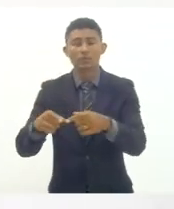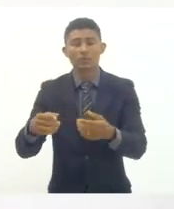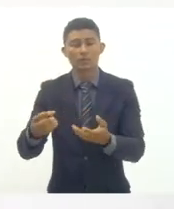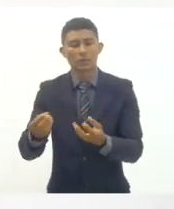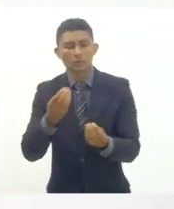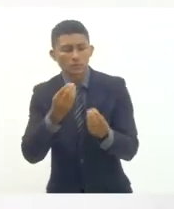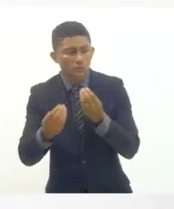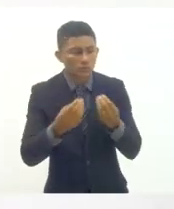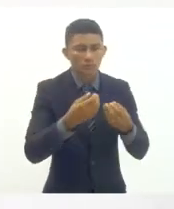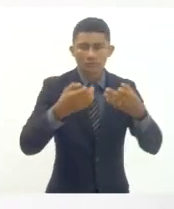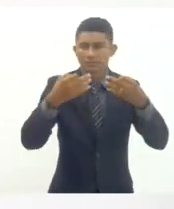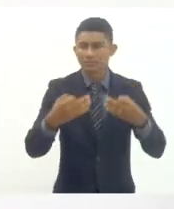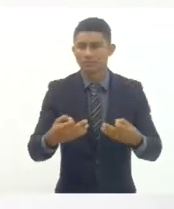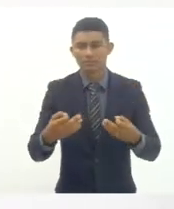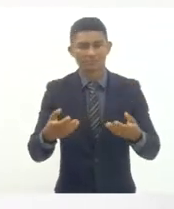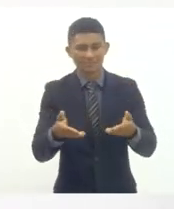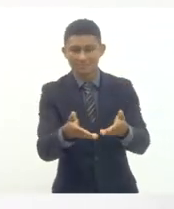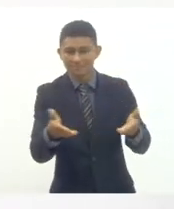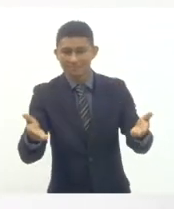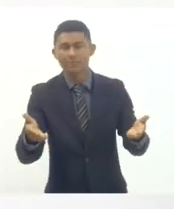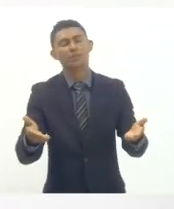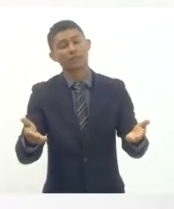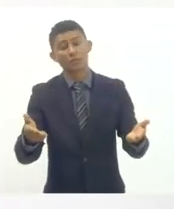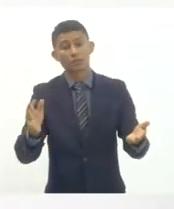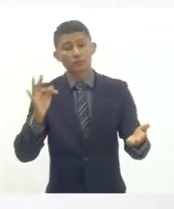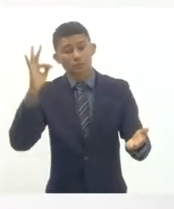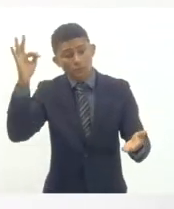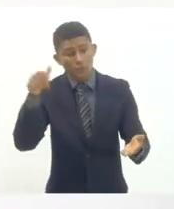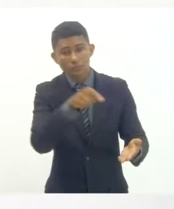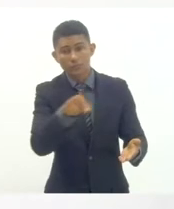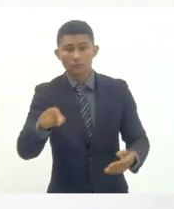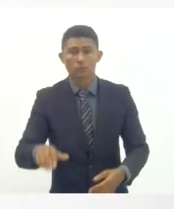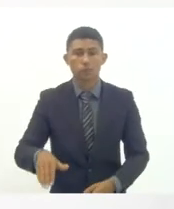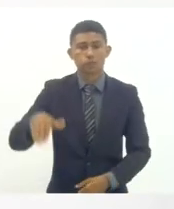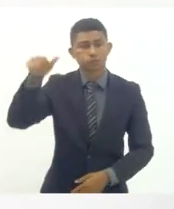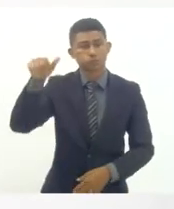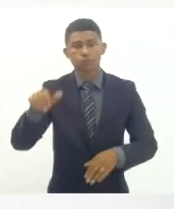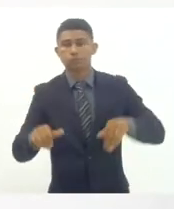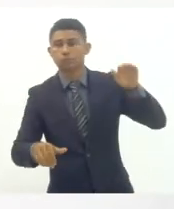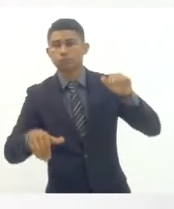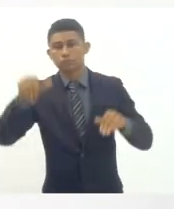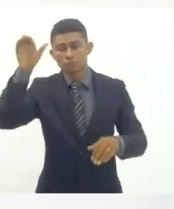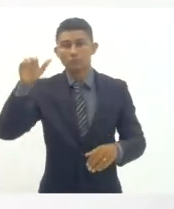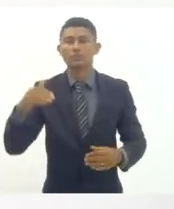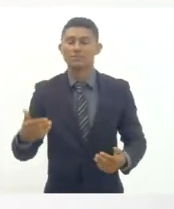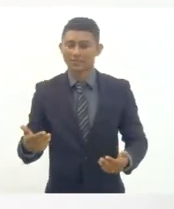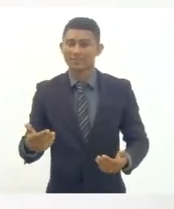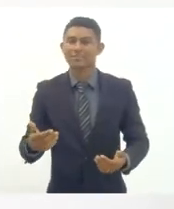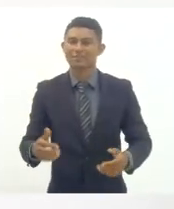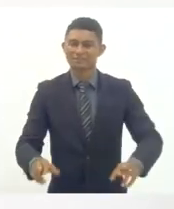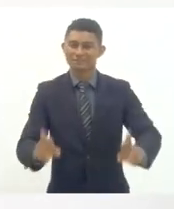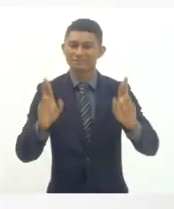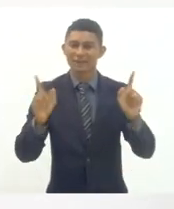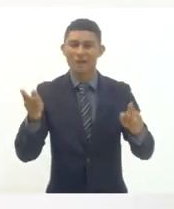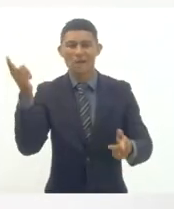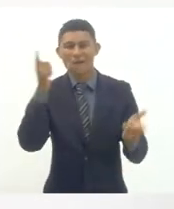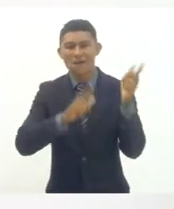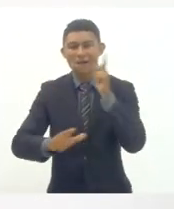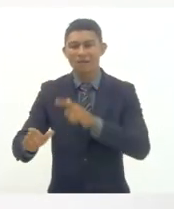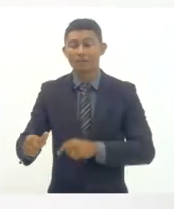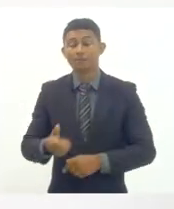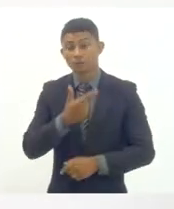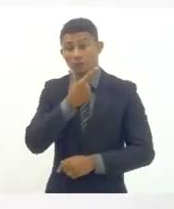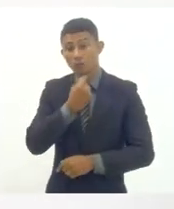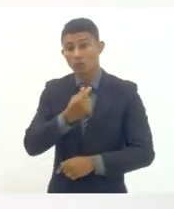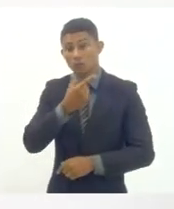desde os primeiros anos de vida e que isso vai fazer muita diferença no ano do centenário de Darcy eu acho que Darcy ele traz uma